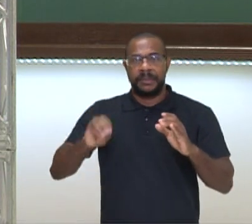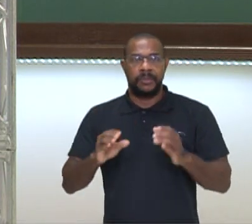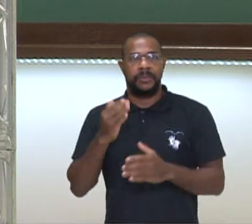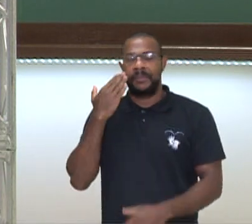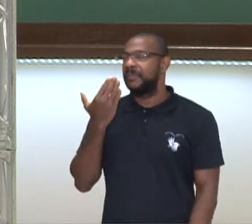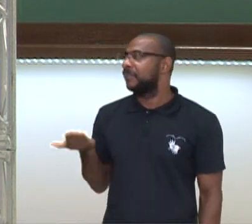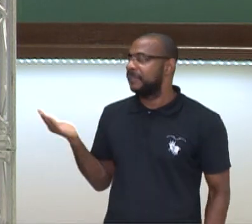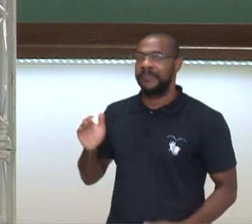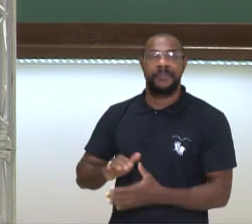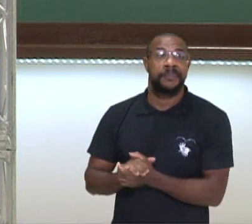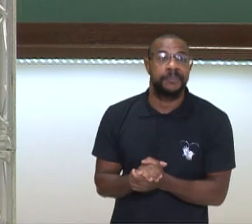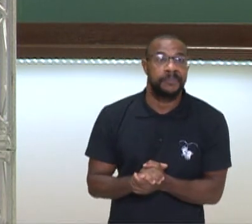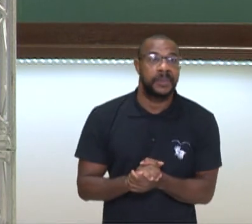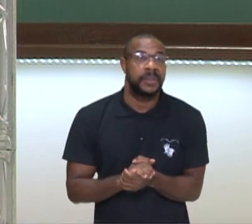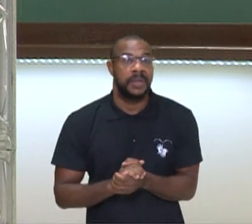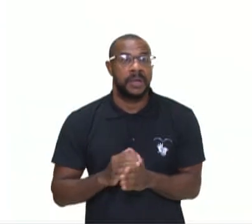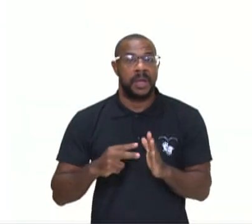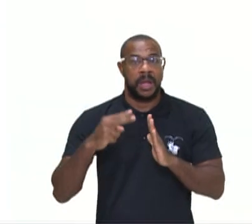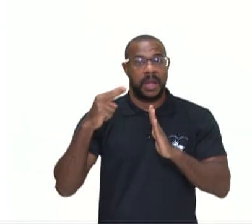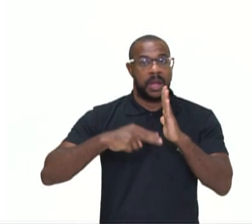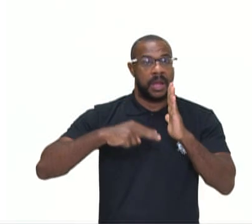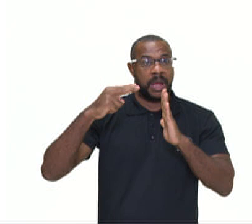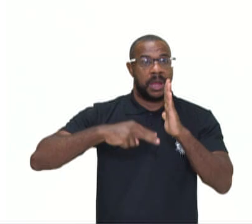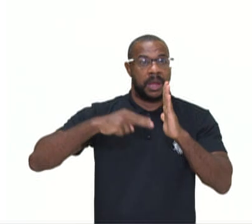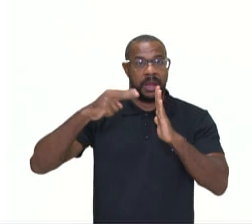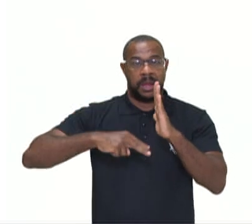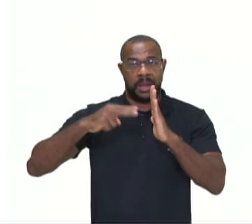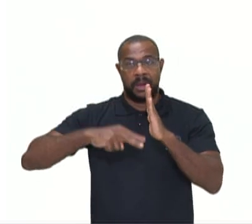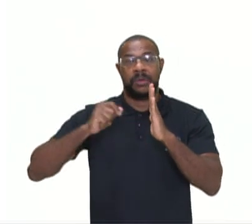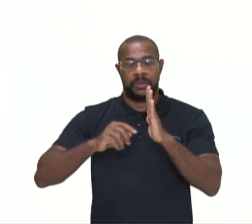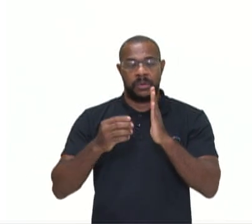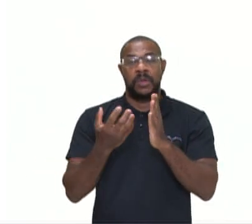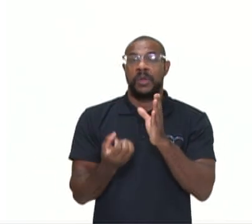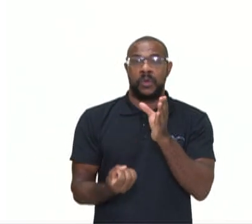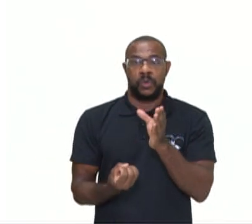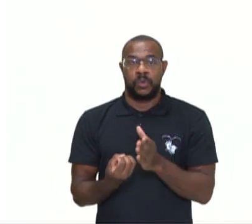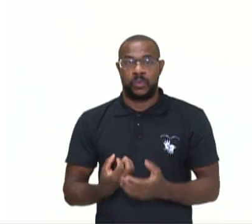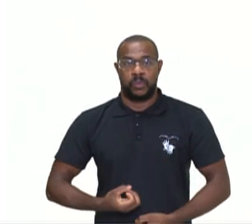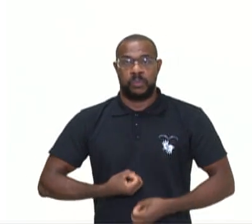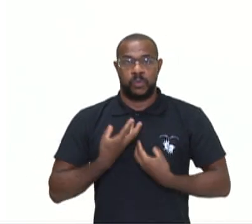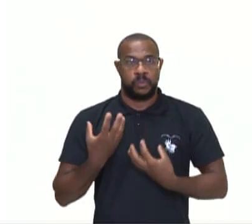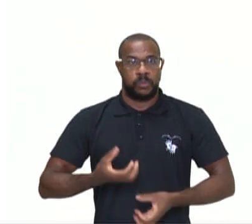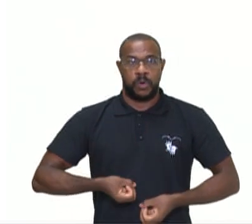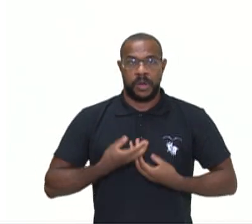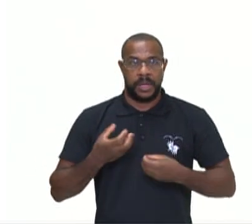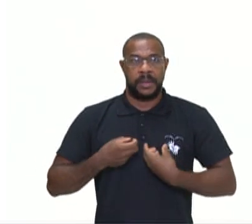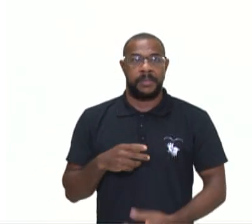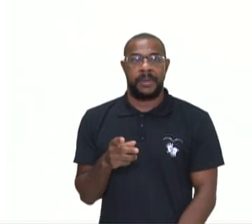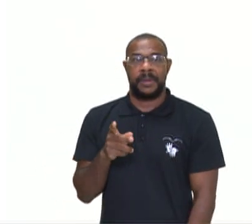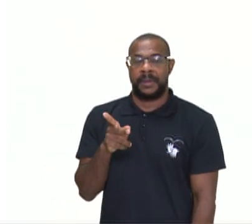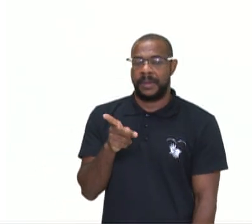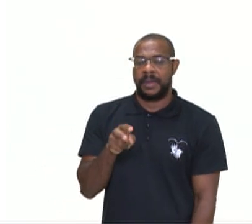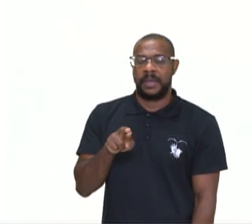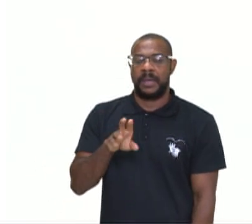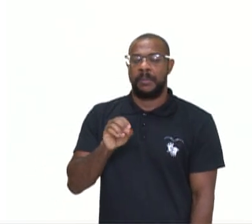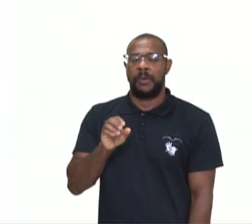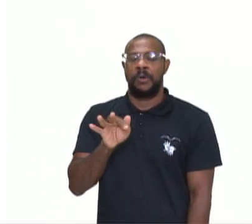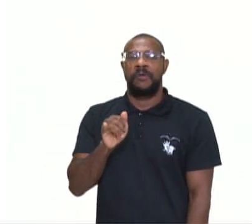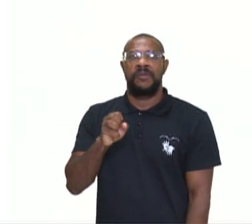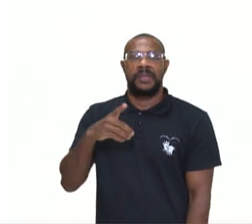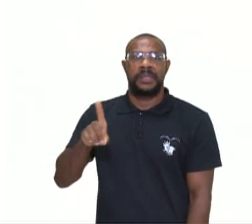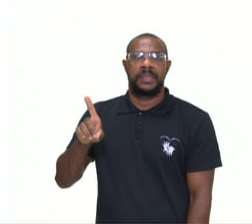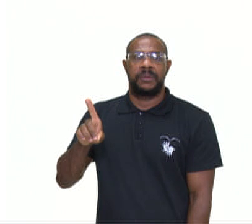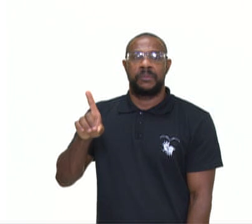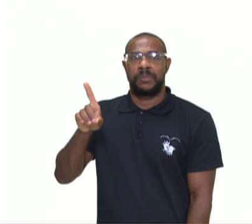Faremos a leitura do poema Profissão de Fé, de 1888, vamos estudar os